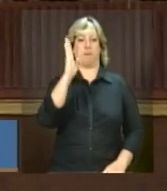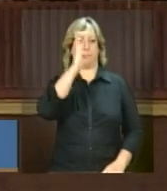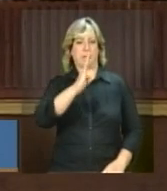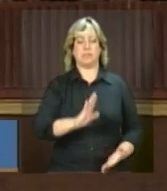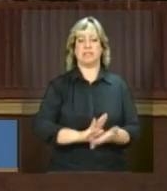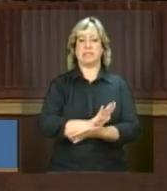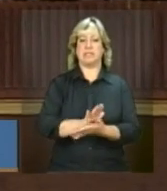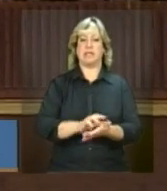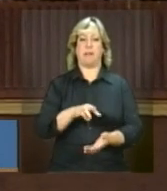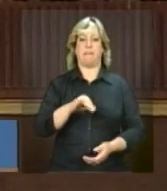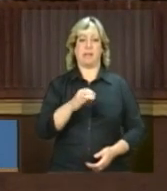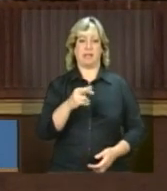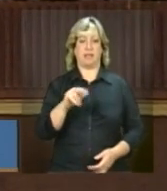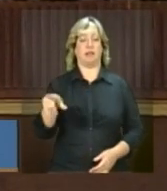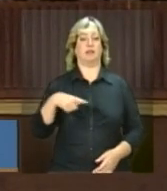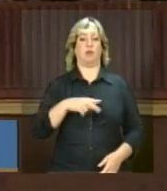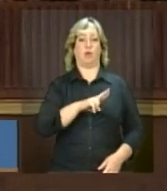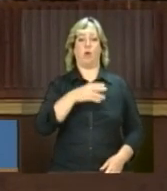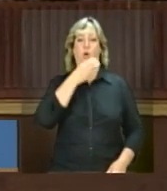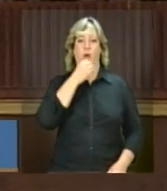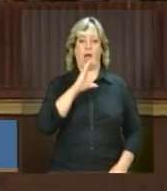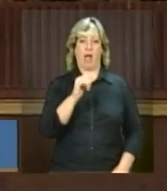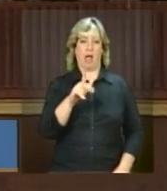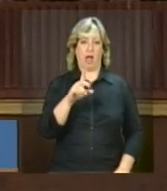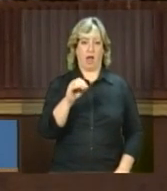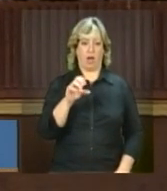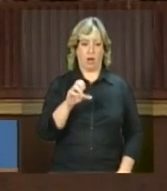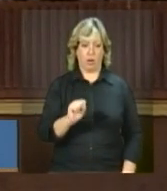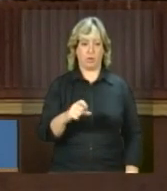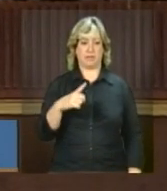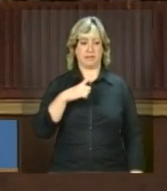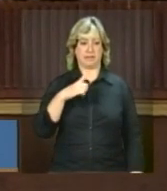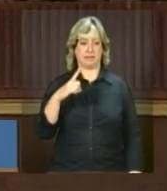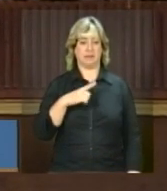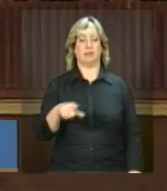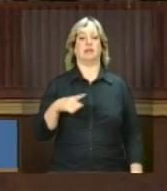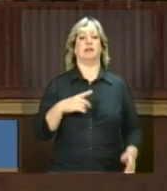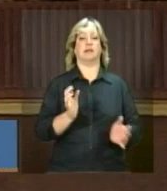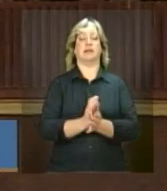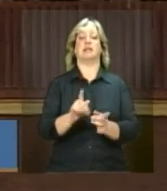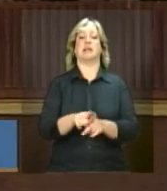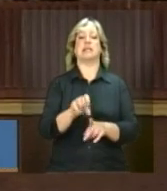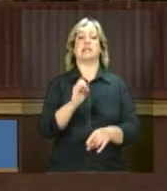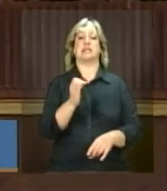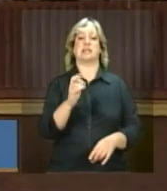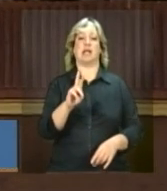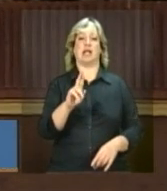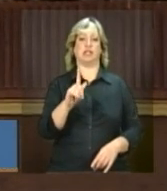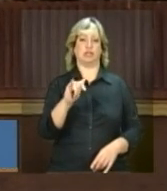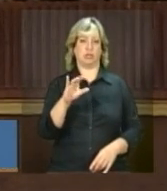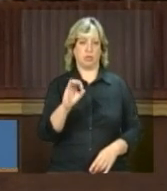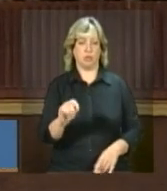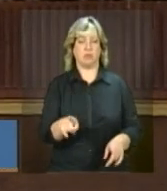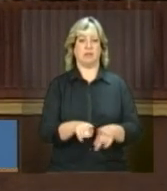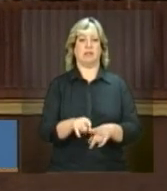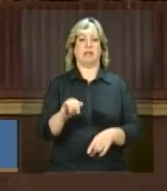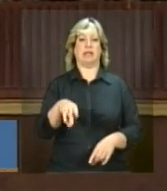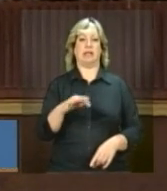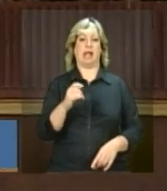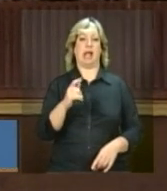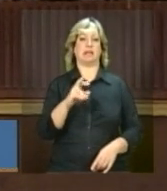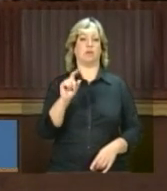Guedes, do Ministério do Desenvolvimento Agrário, Sérgio Castro, do Ministério da Integração Nacional e